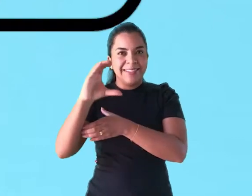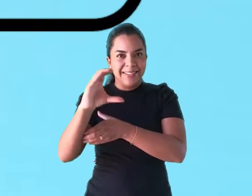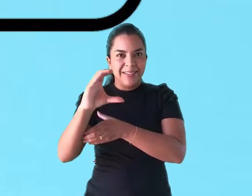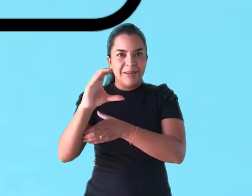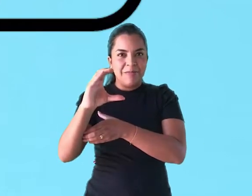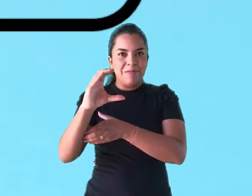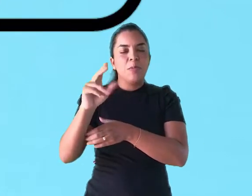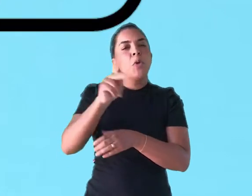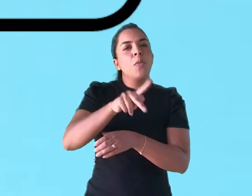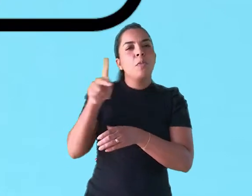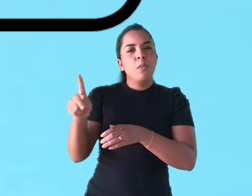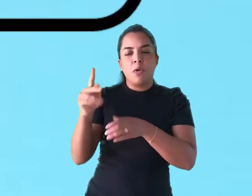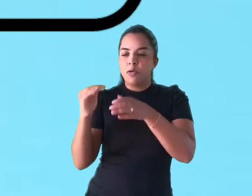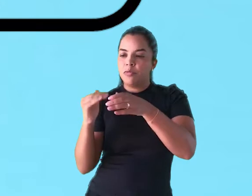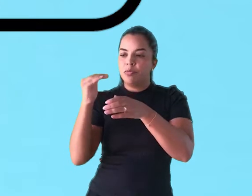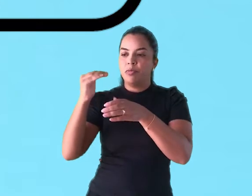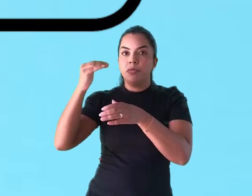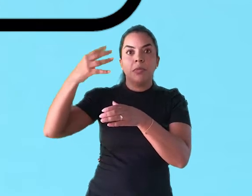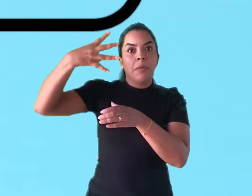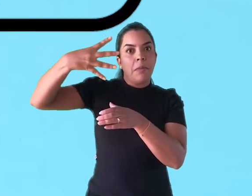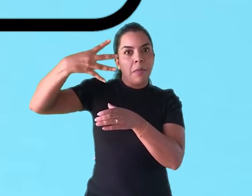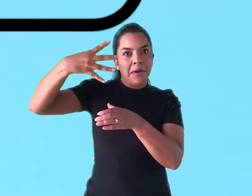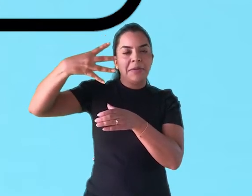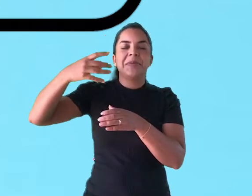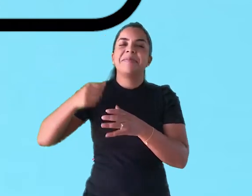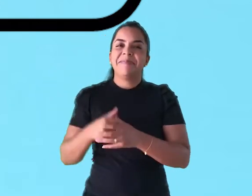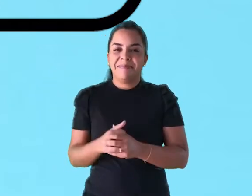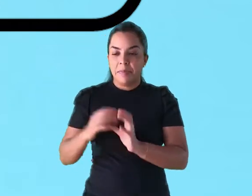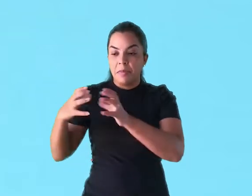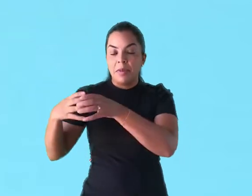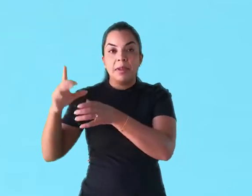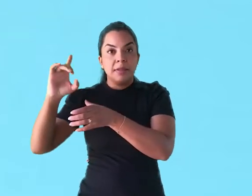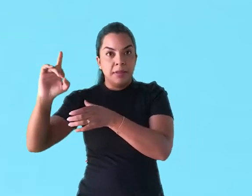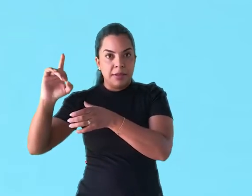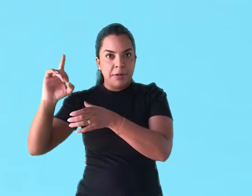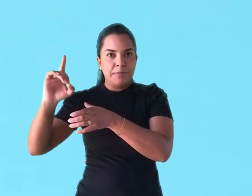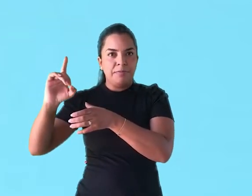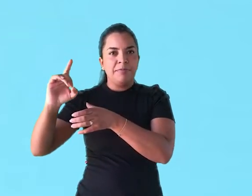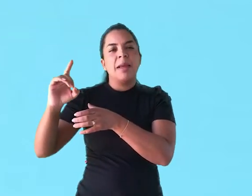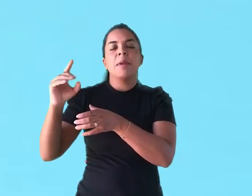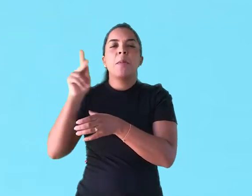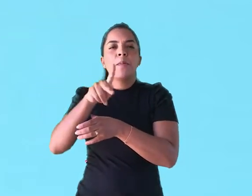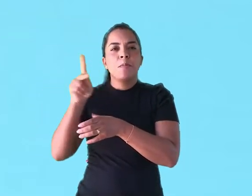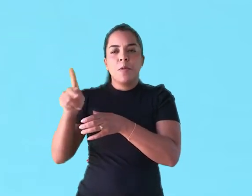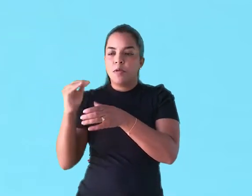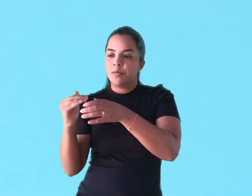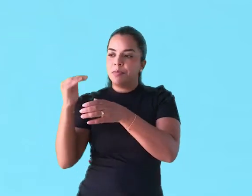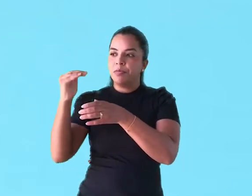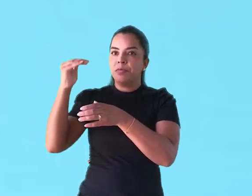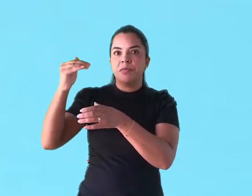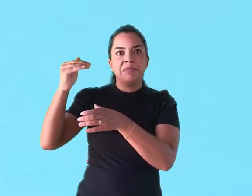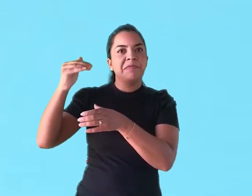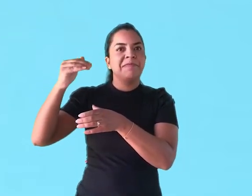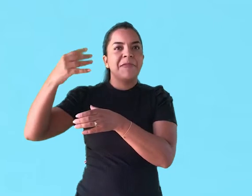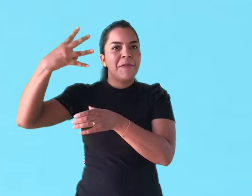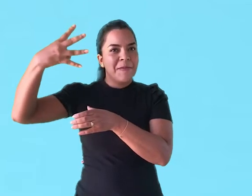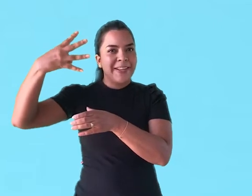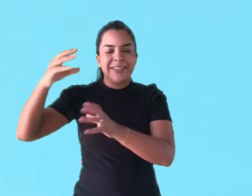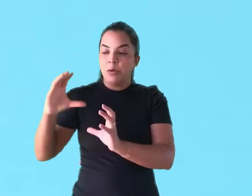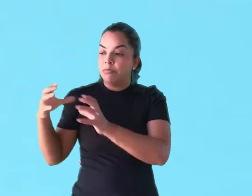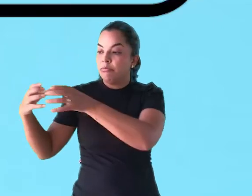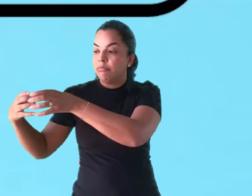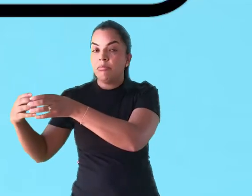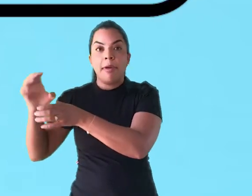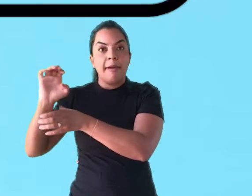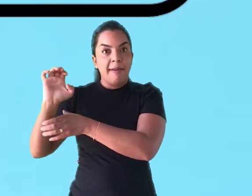C, professor adjunto com quatro níveis, D, professor associado com quatro níveis